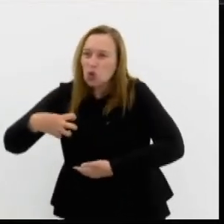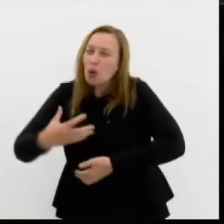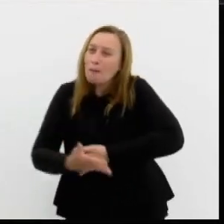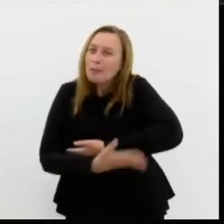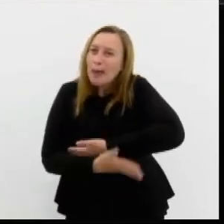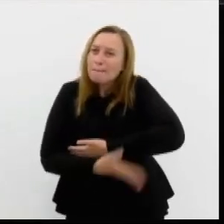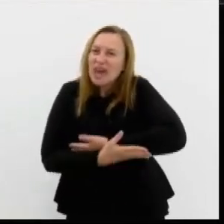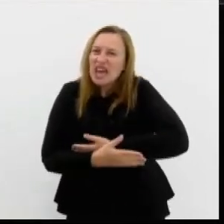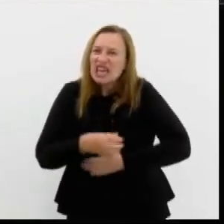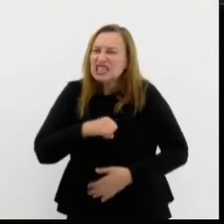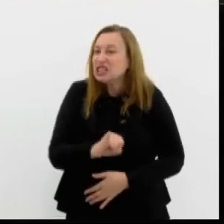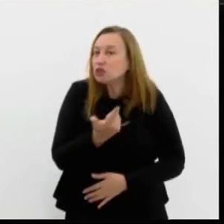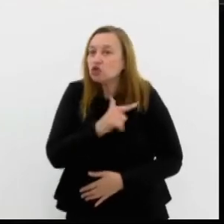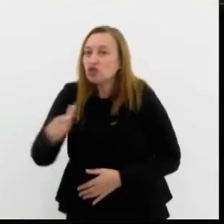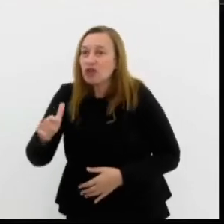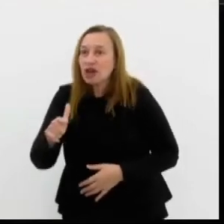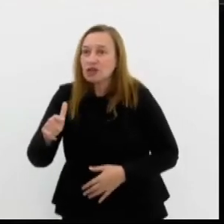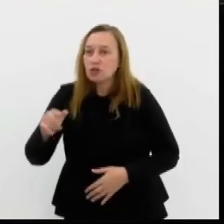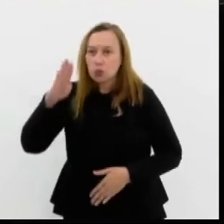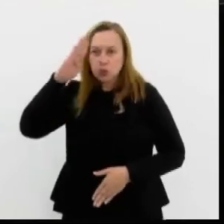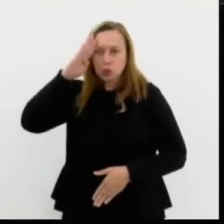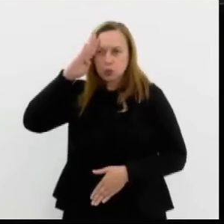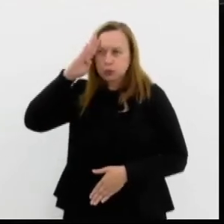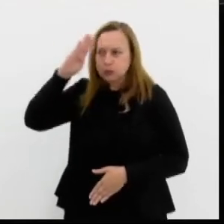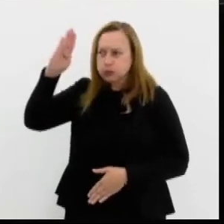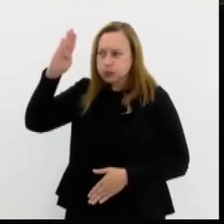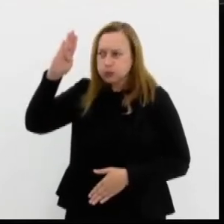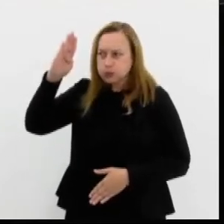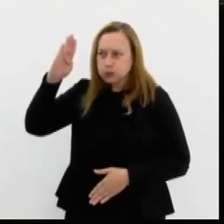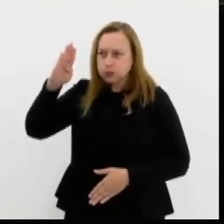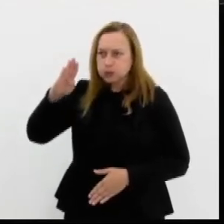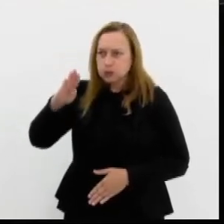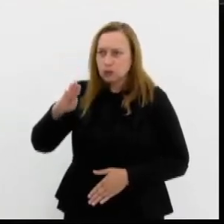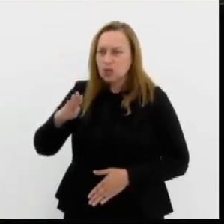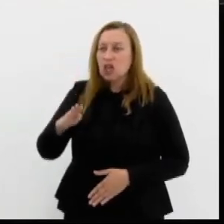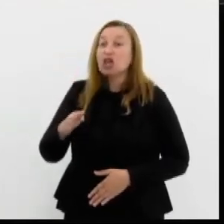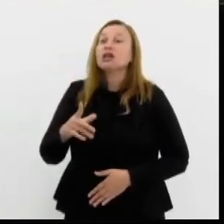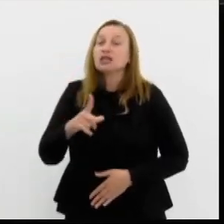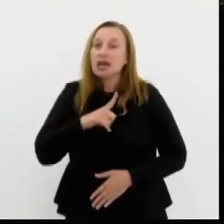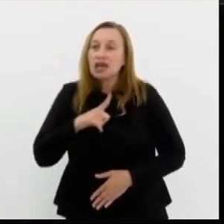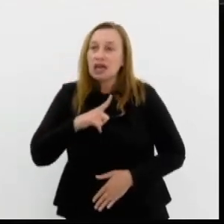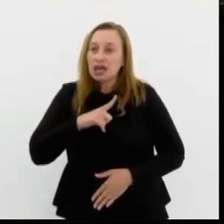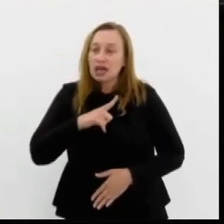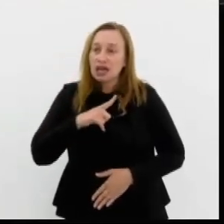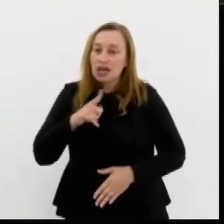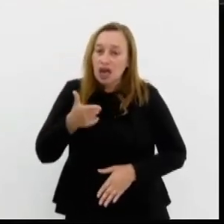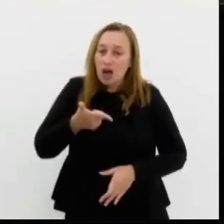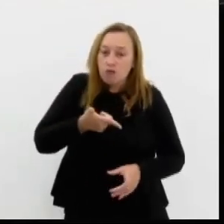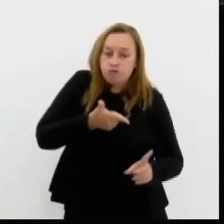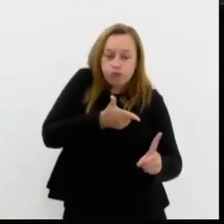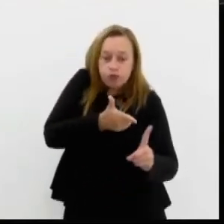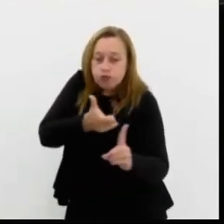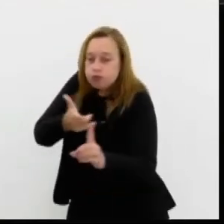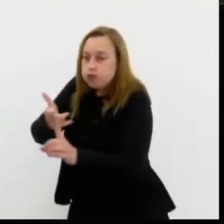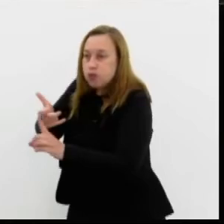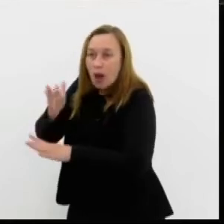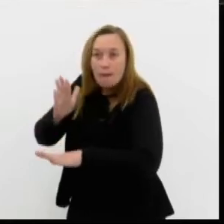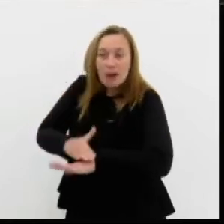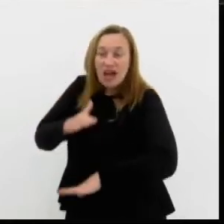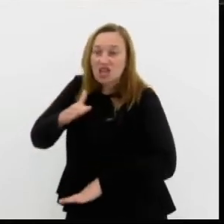tivéssemos um exército, eles teriam assassinado mais de dezenas de milhares.